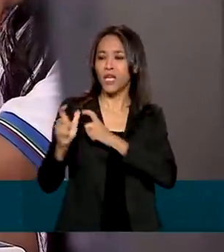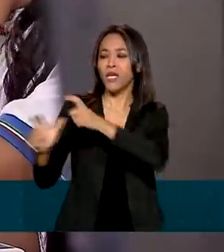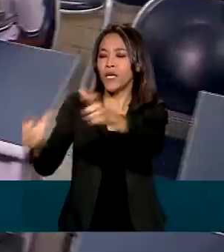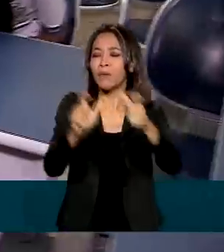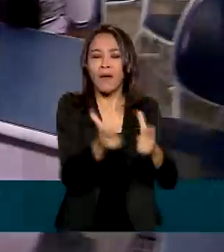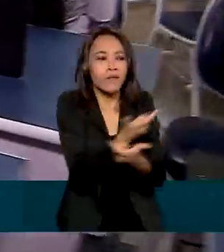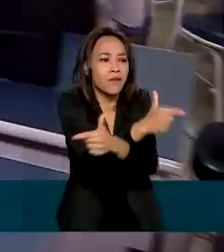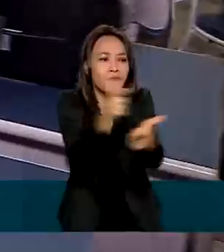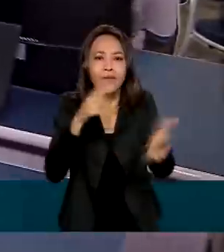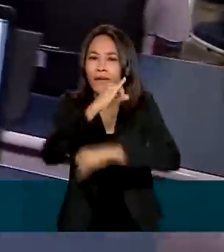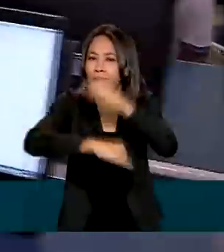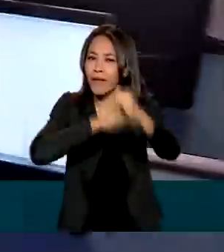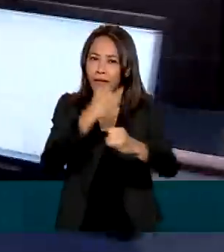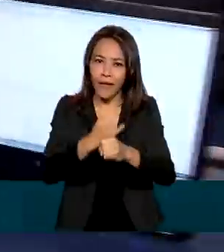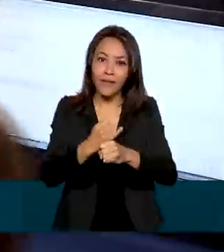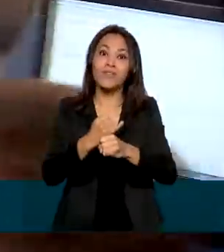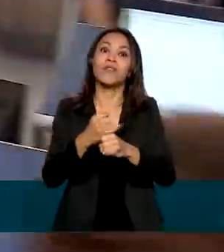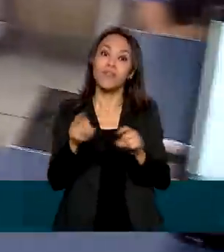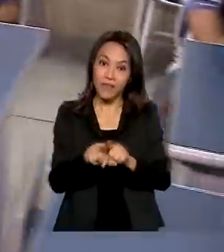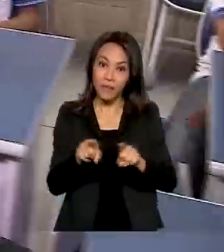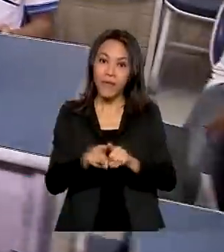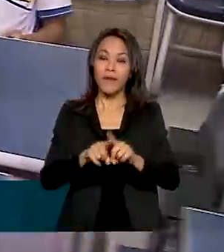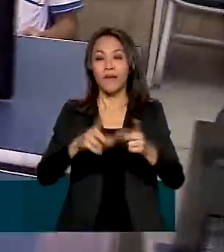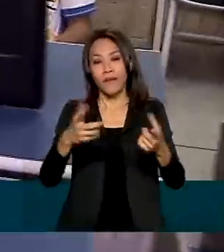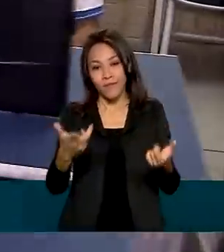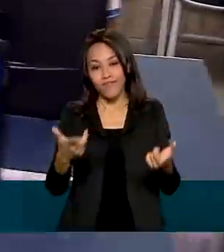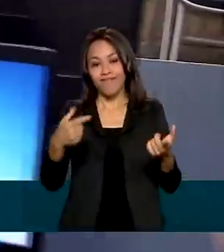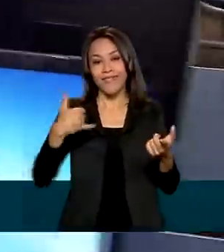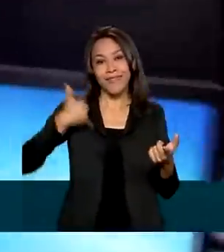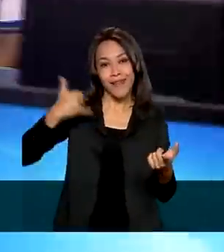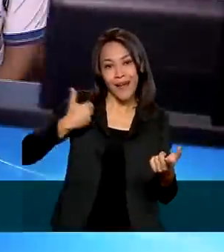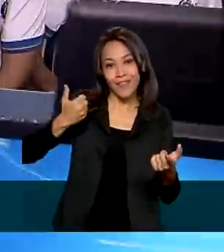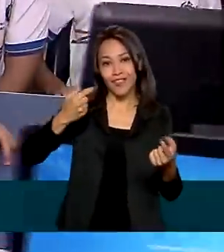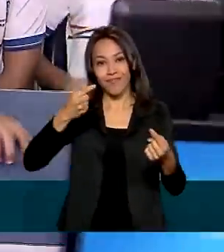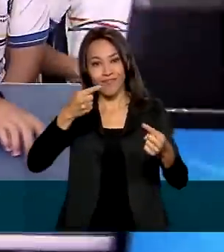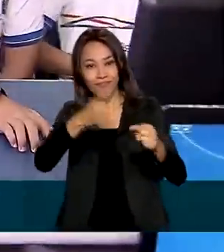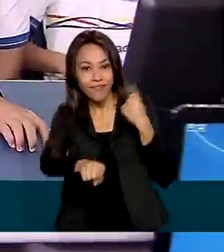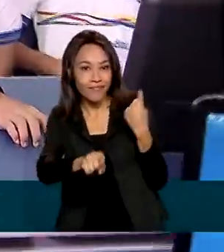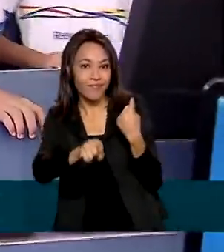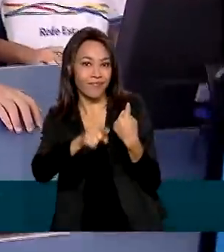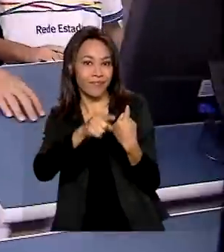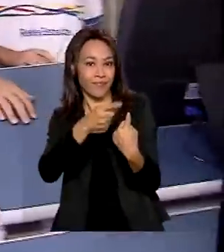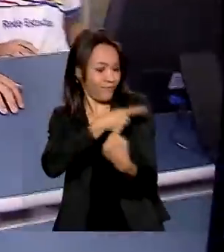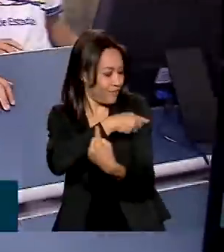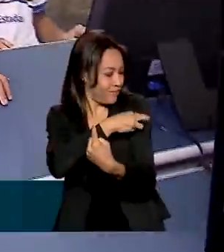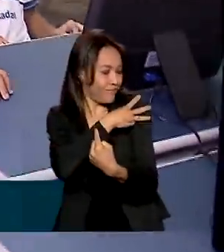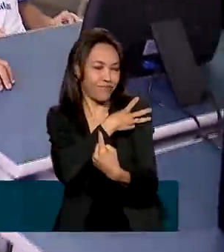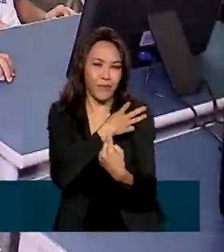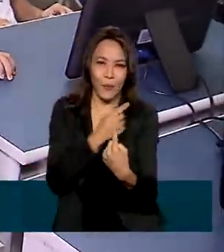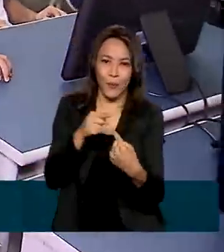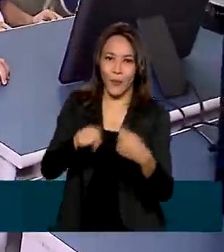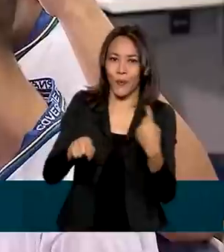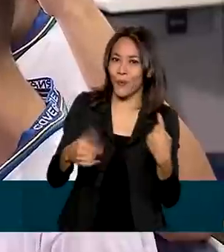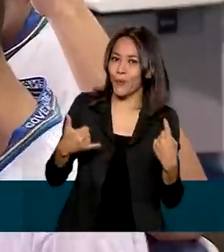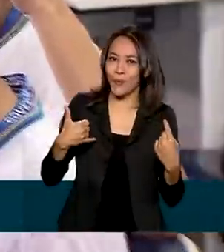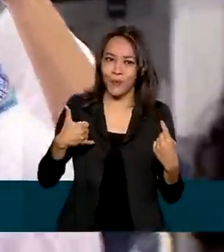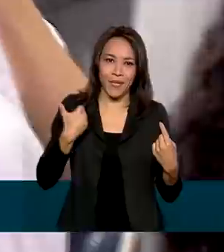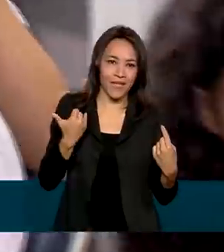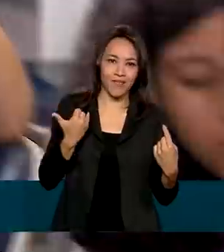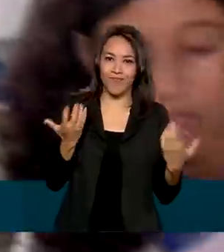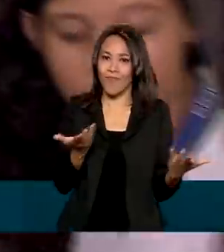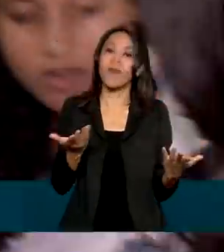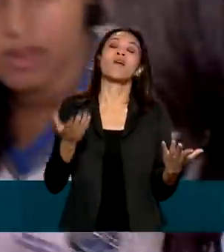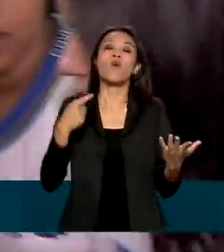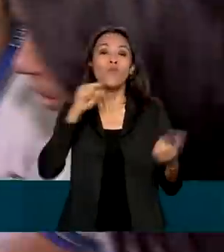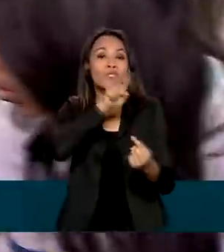apresentam altas taxas de distorção entre idade e série de ensino. A ideia é reforçar a capacitação